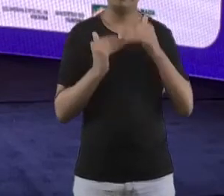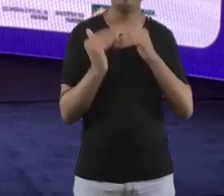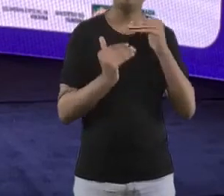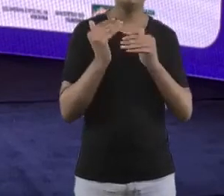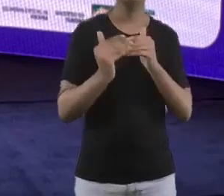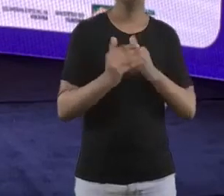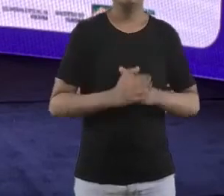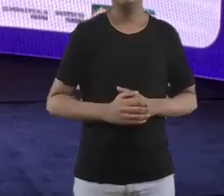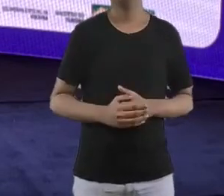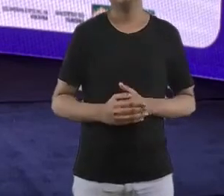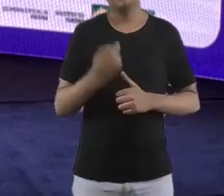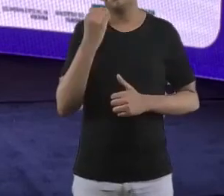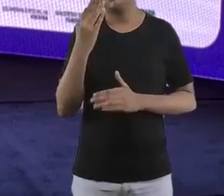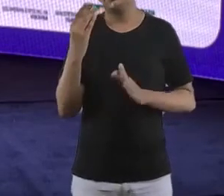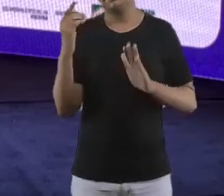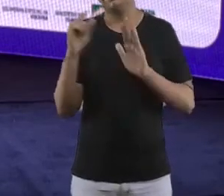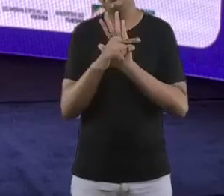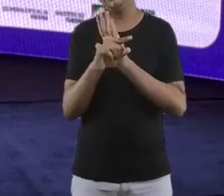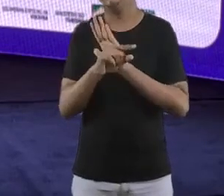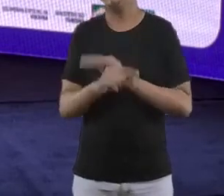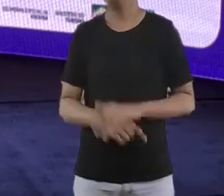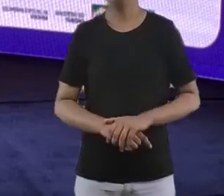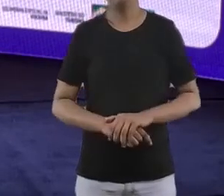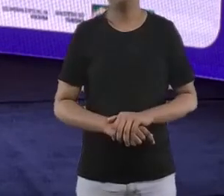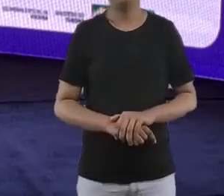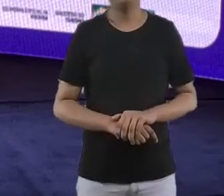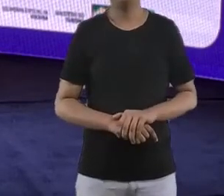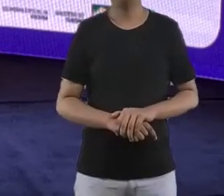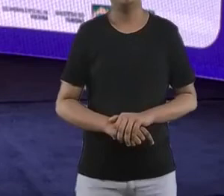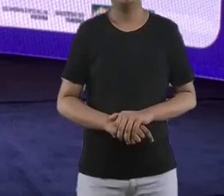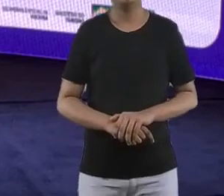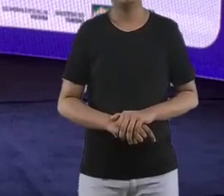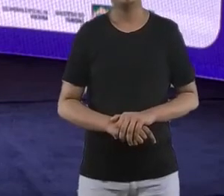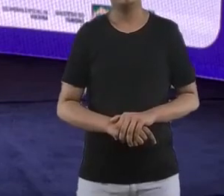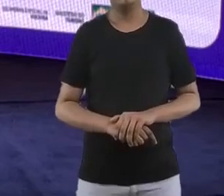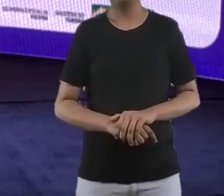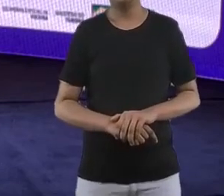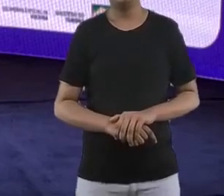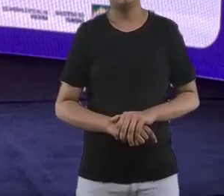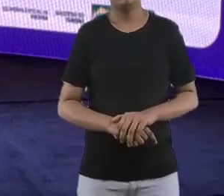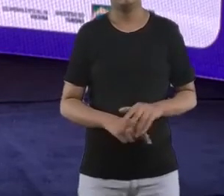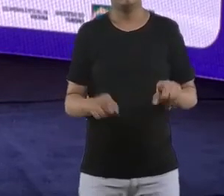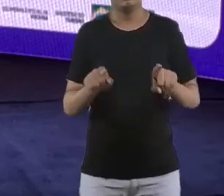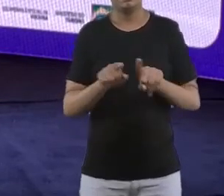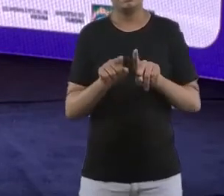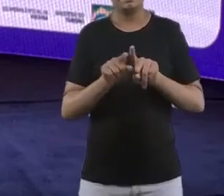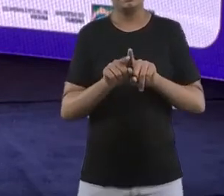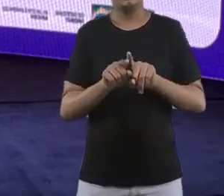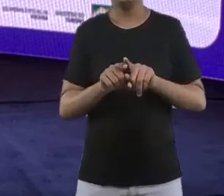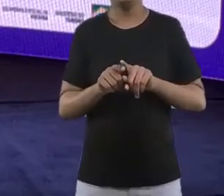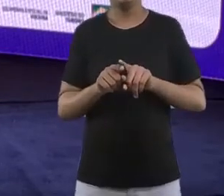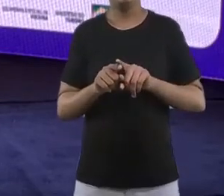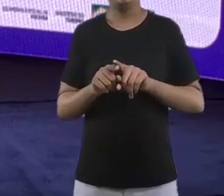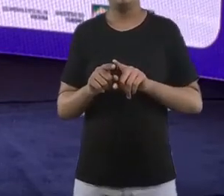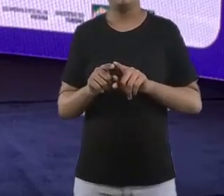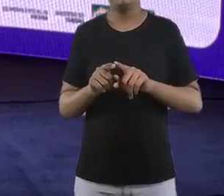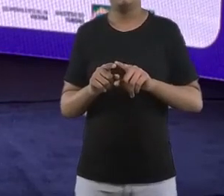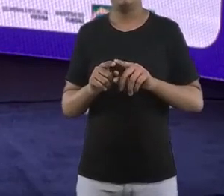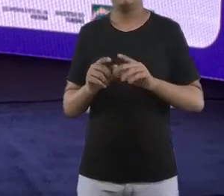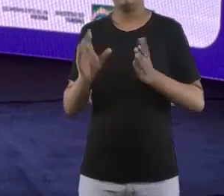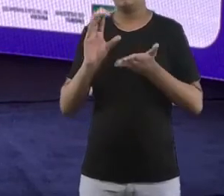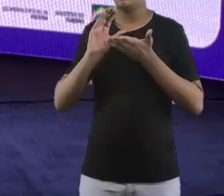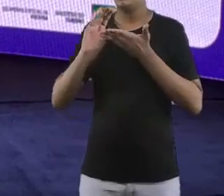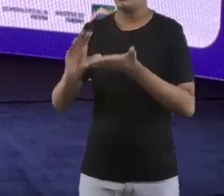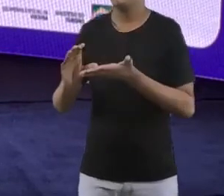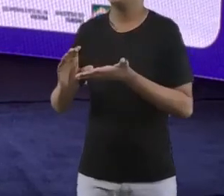sentido. Sim, né? Eu acho que casa muito também com a definição original, no princípio, né? Que o Iul nos deu para negócios sociais, que é reinvestir todo o dinheiro para resolver aquele